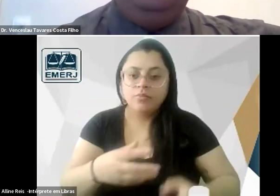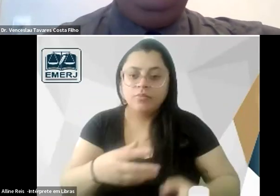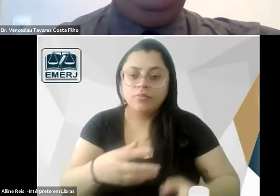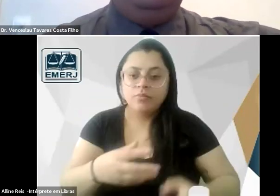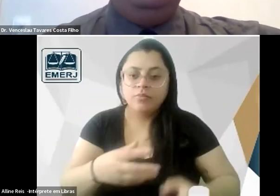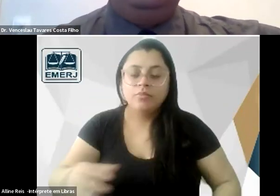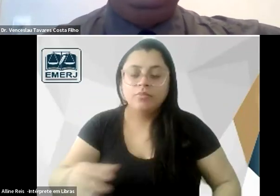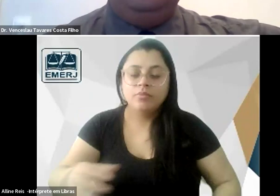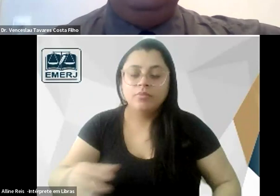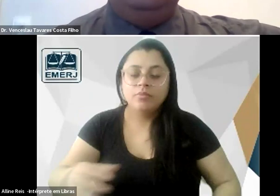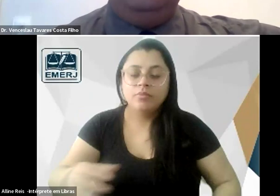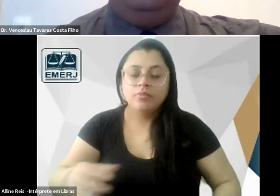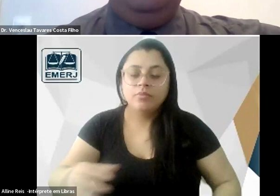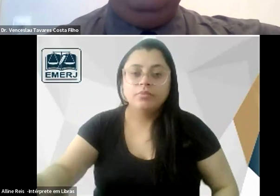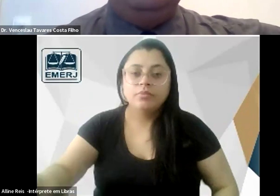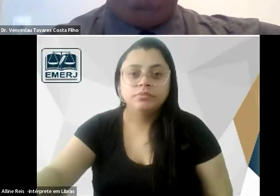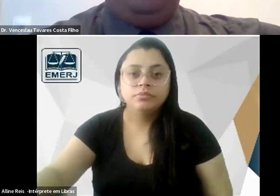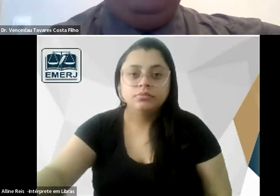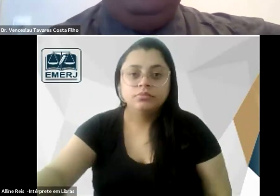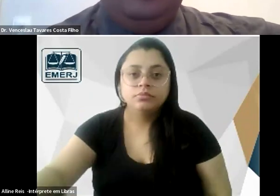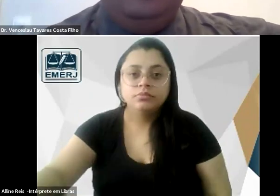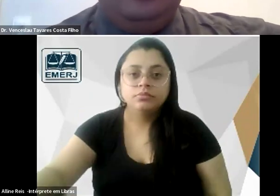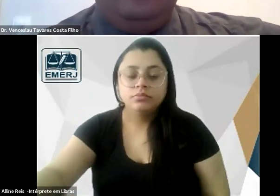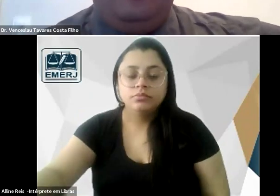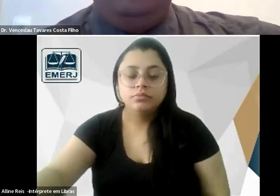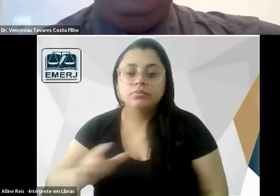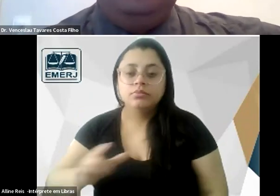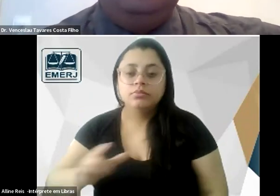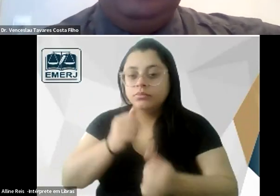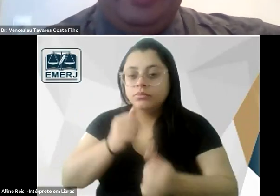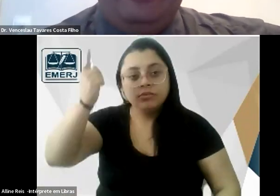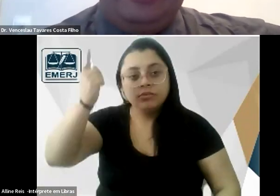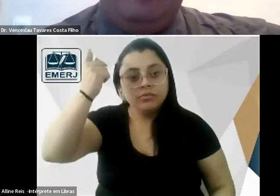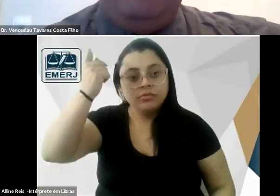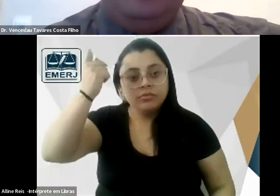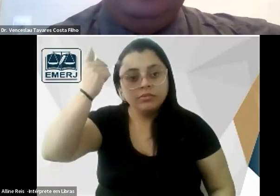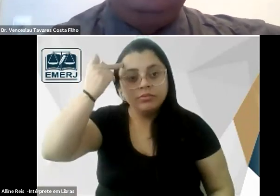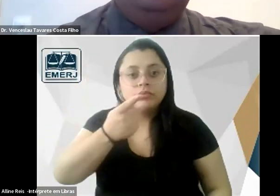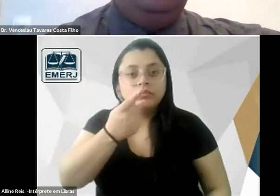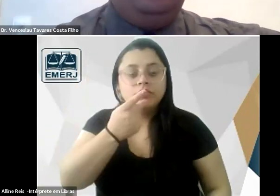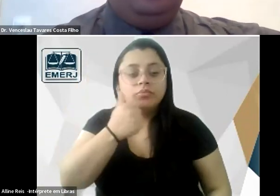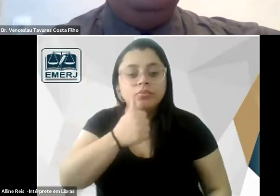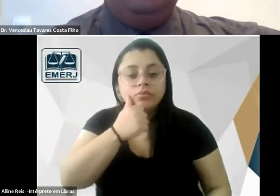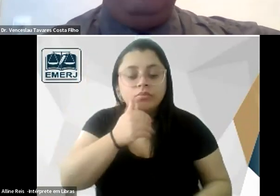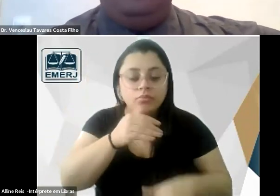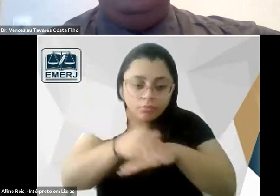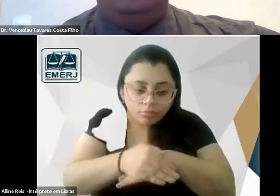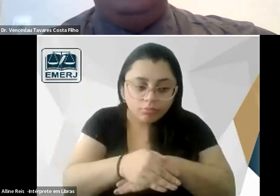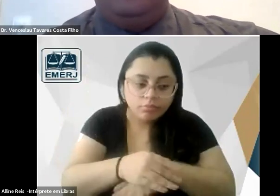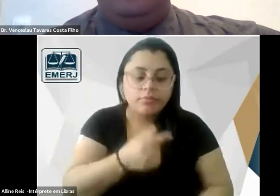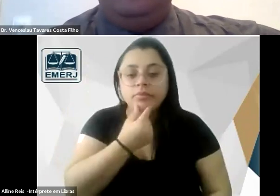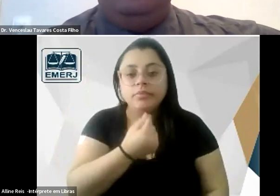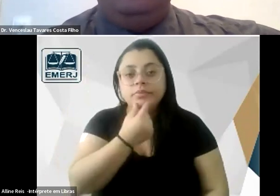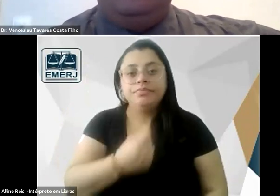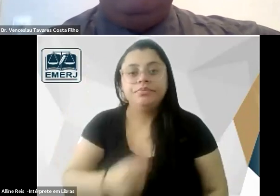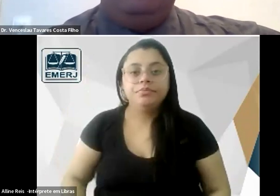você aqui está seguindo a doutrina de São Paulo dizendo que as mulheres devem ser submissas aos seus maridos